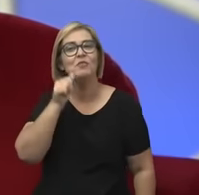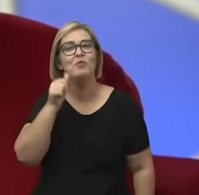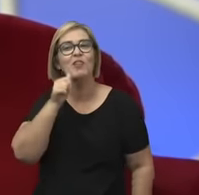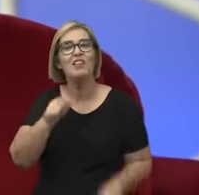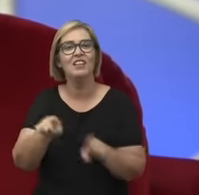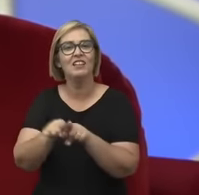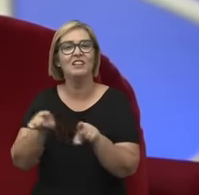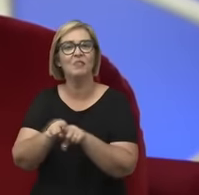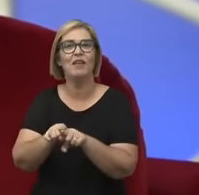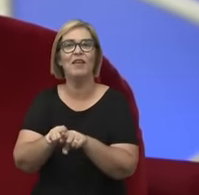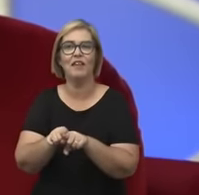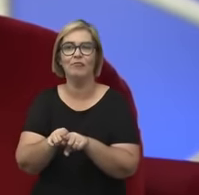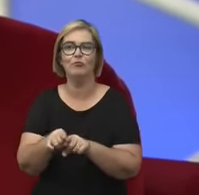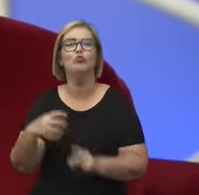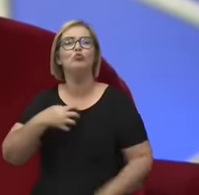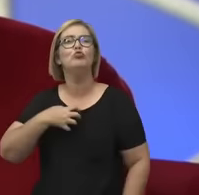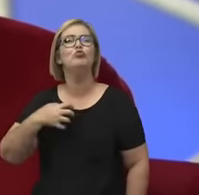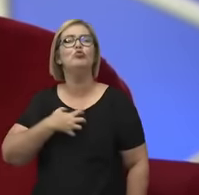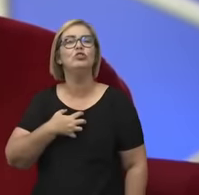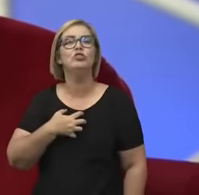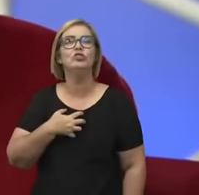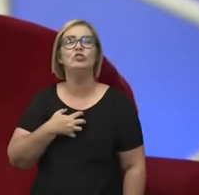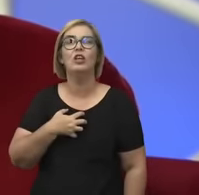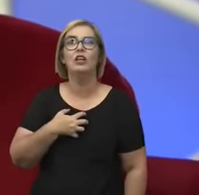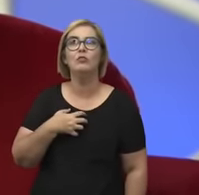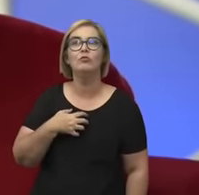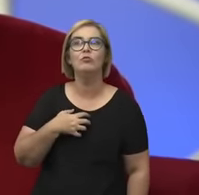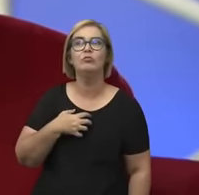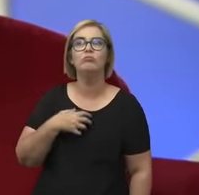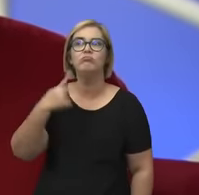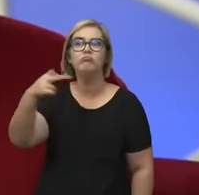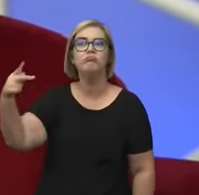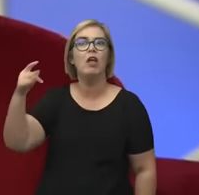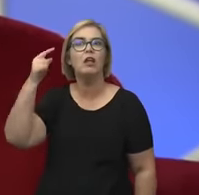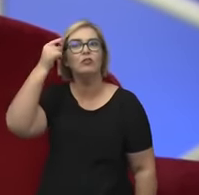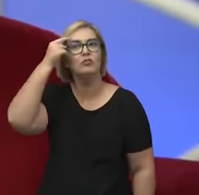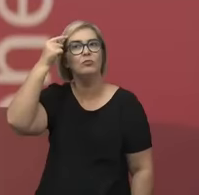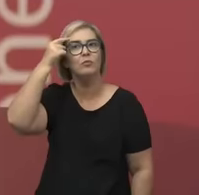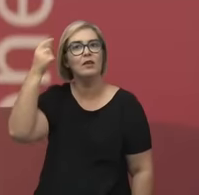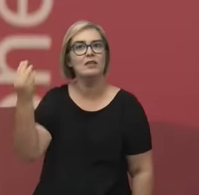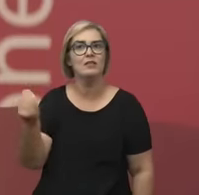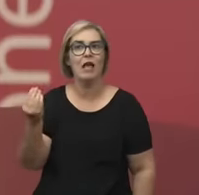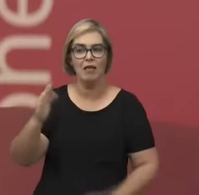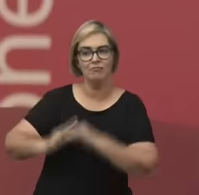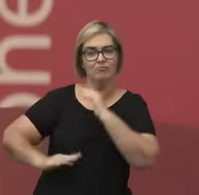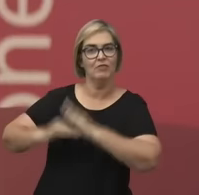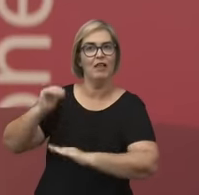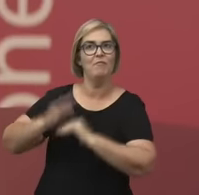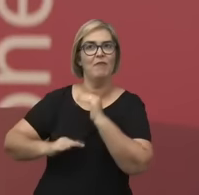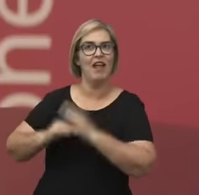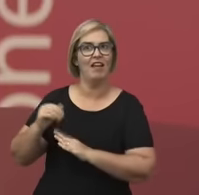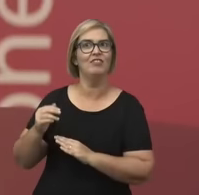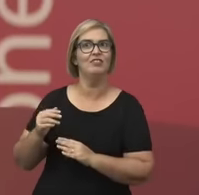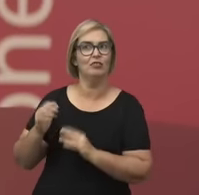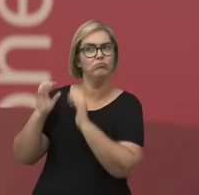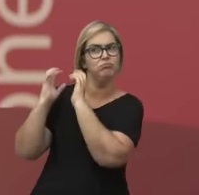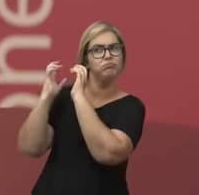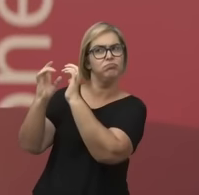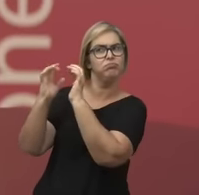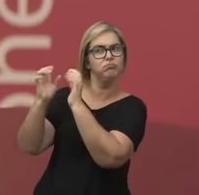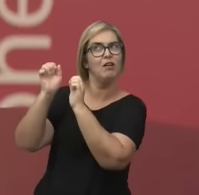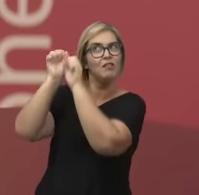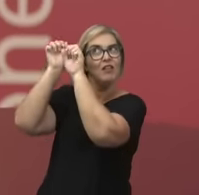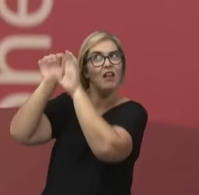modo de pensar, uma prática do pensamento que pode se